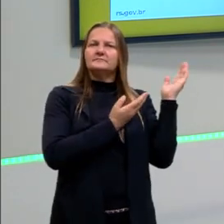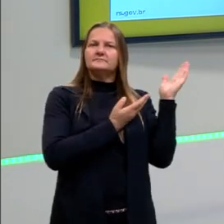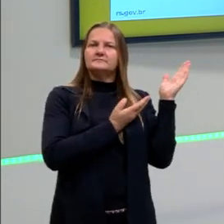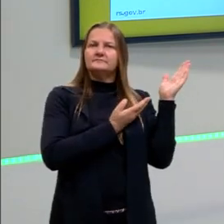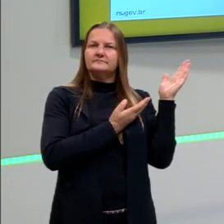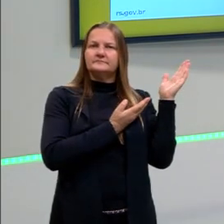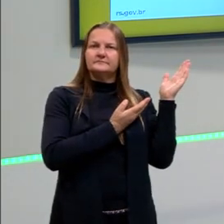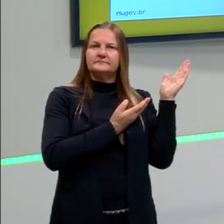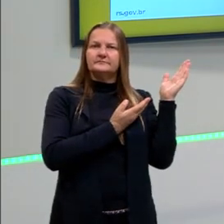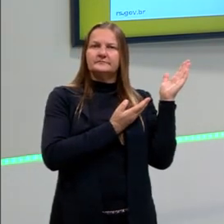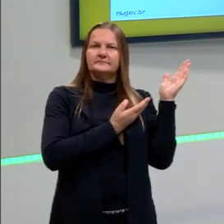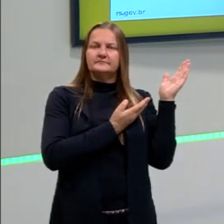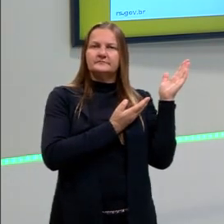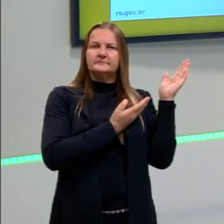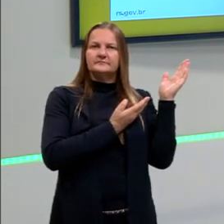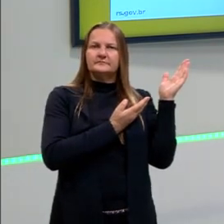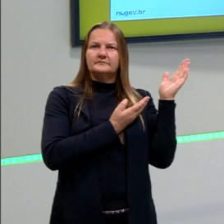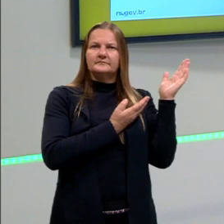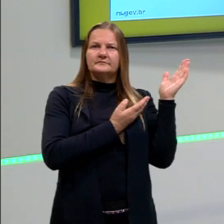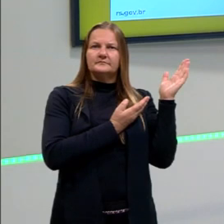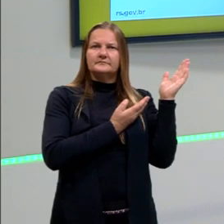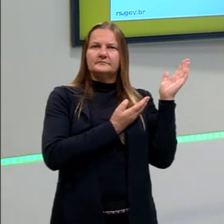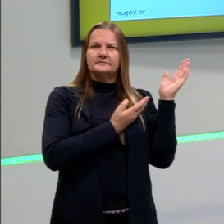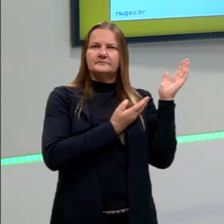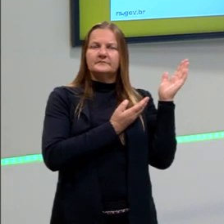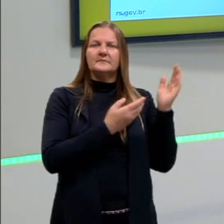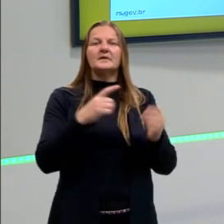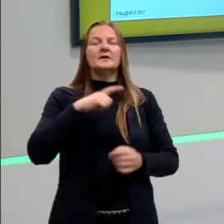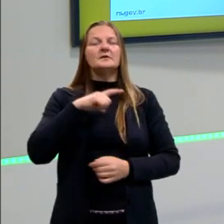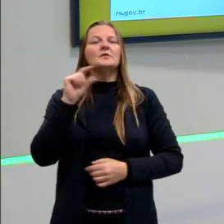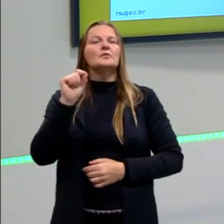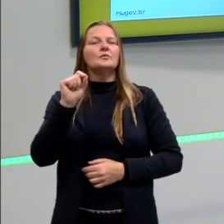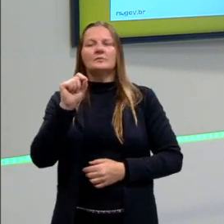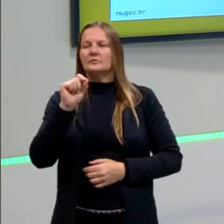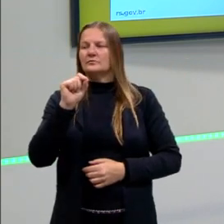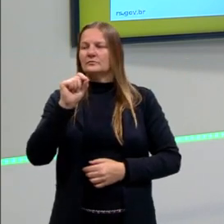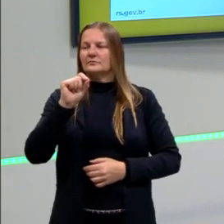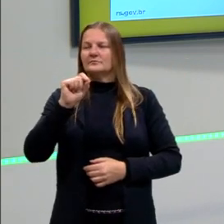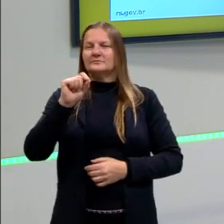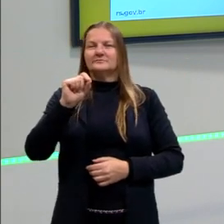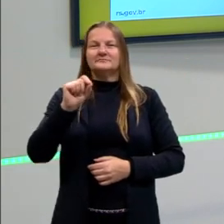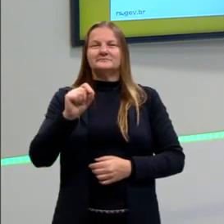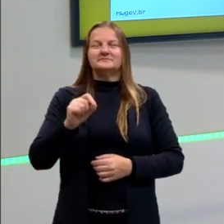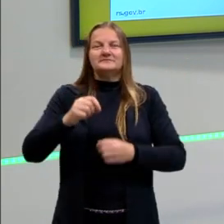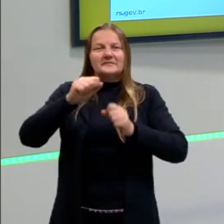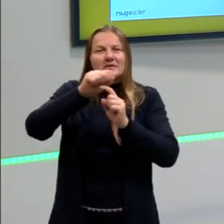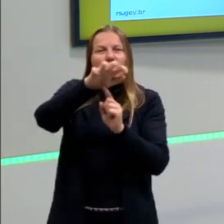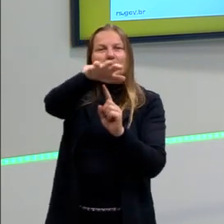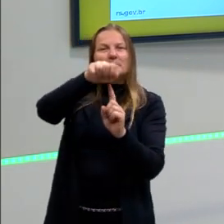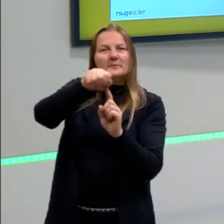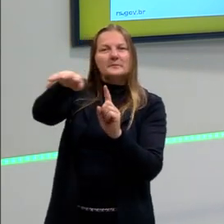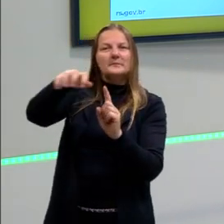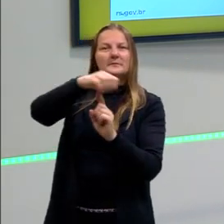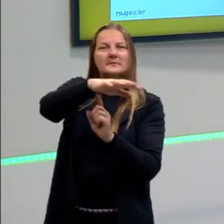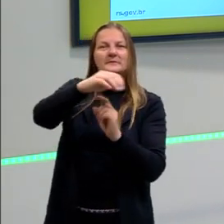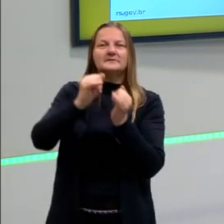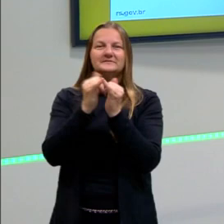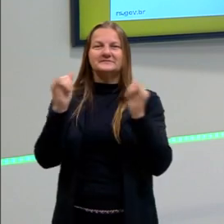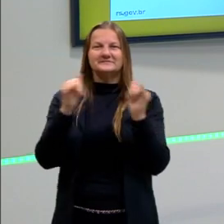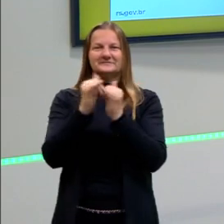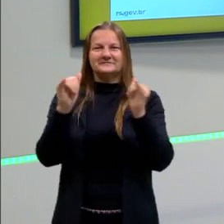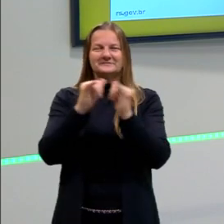passar mais um slidezinho, e aí aqui a gente tem justamente o que que é a matriz energética e a matriz elétrica, né.